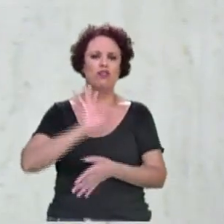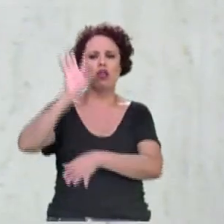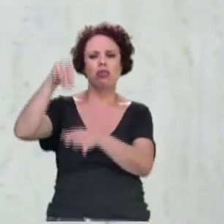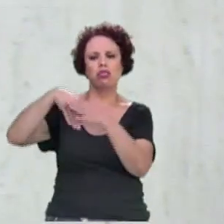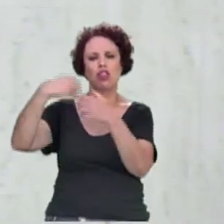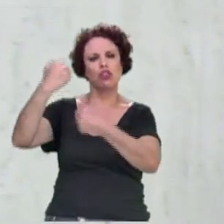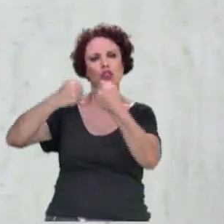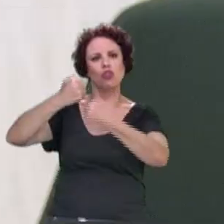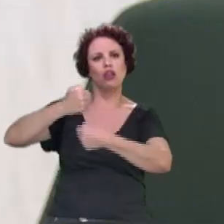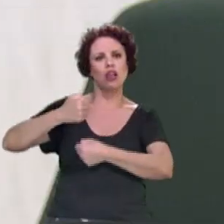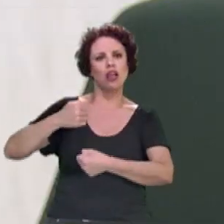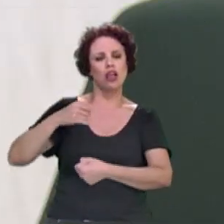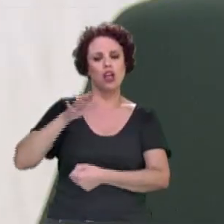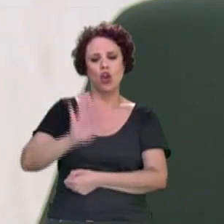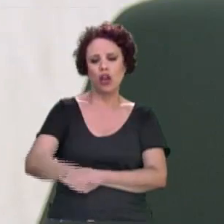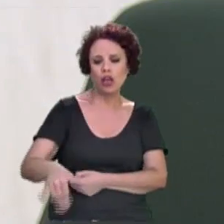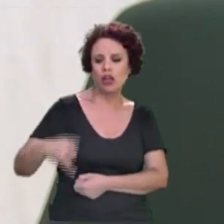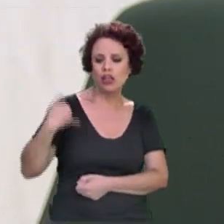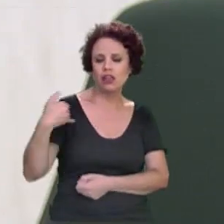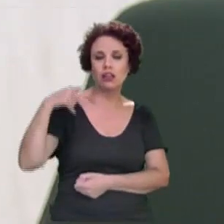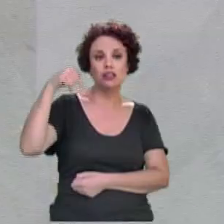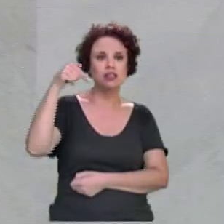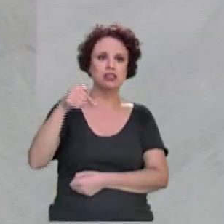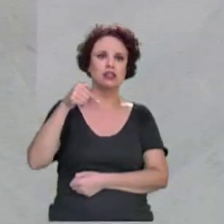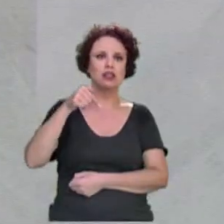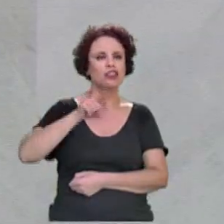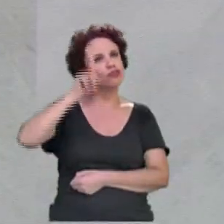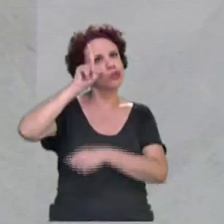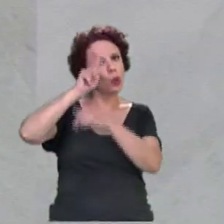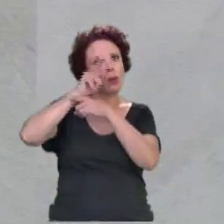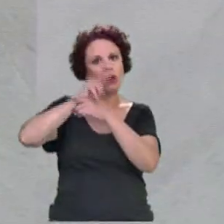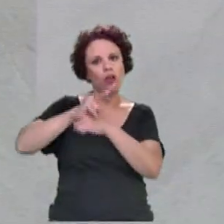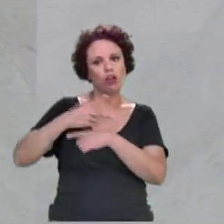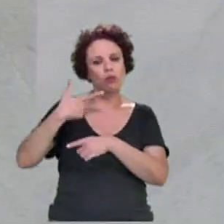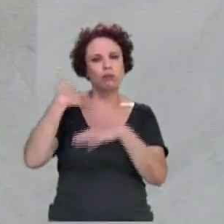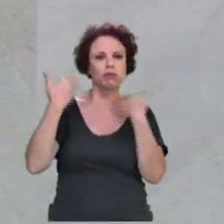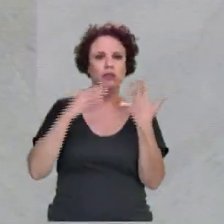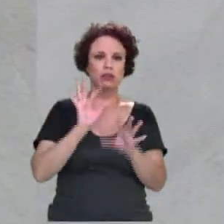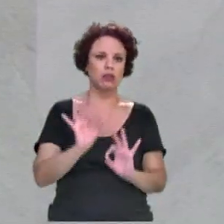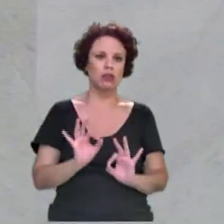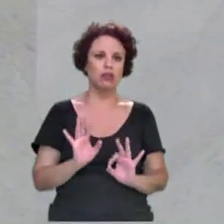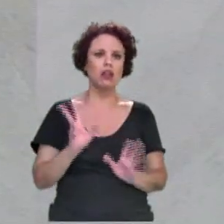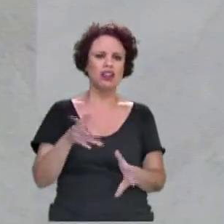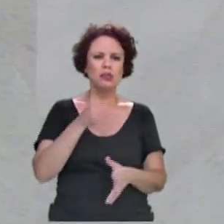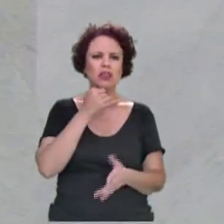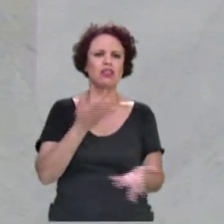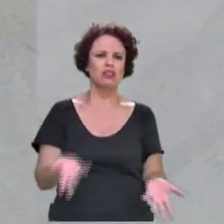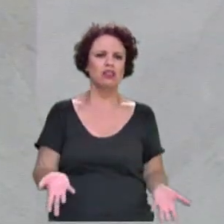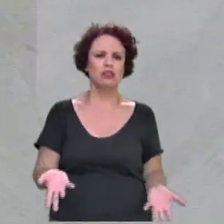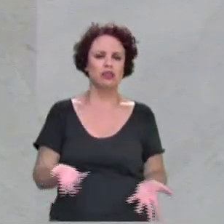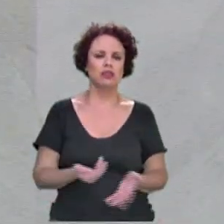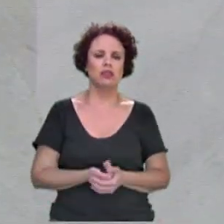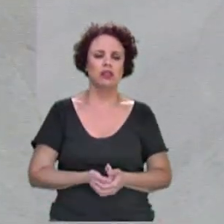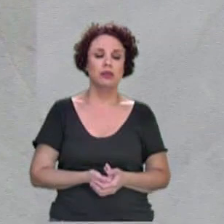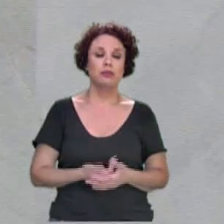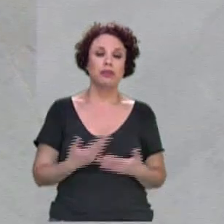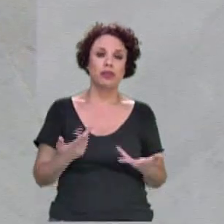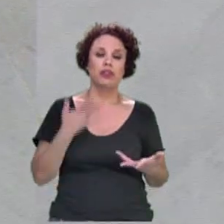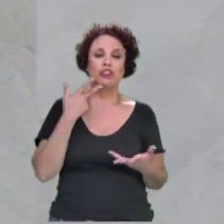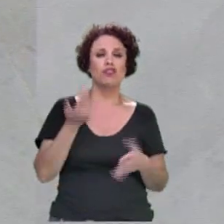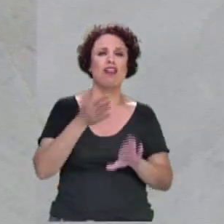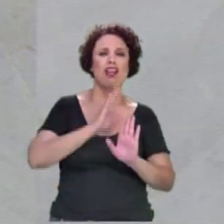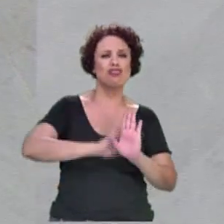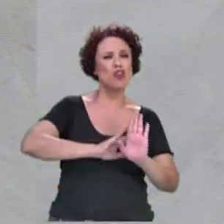7 anos dentro do carro, que, graças a Deus, não foi atingida. Mas é uma fatalidade. Agora, nós levarmos isso para o